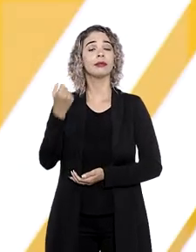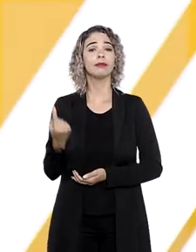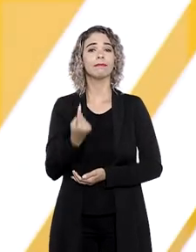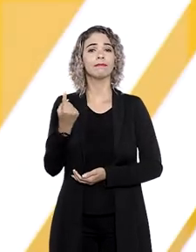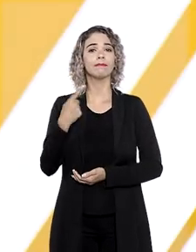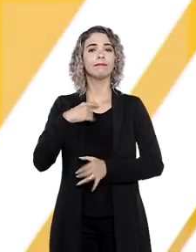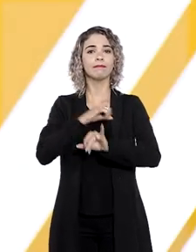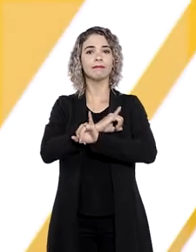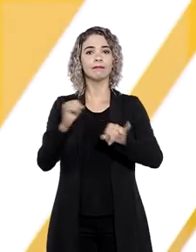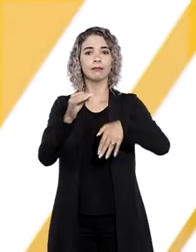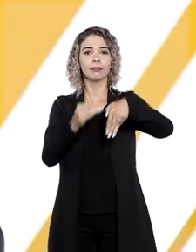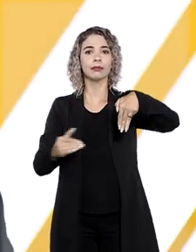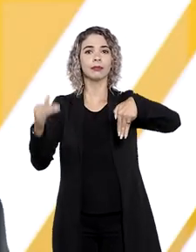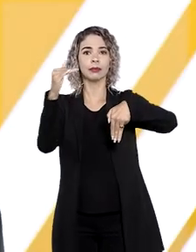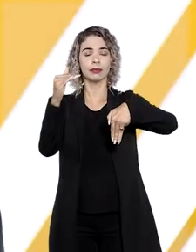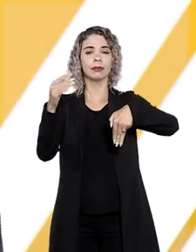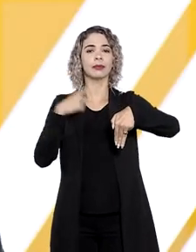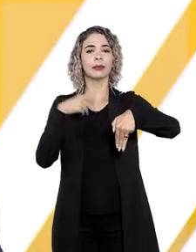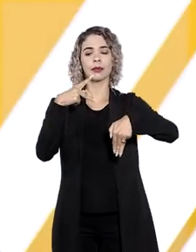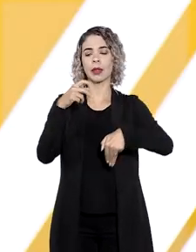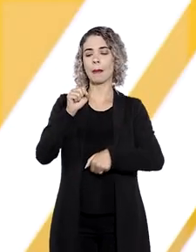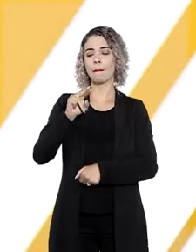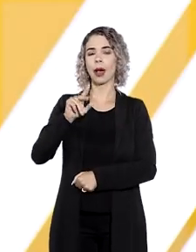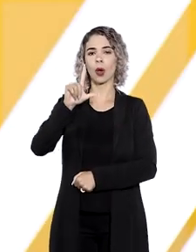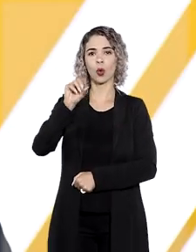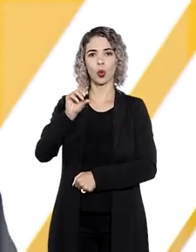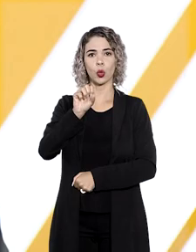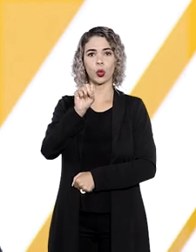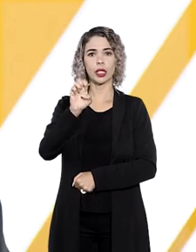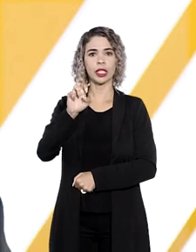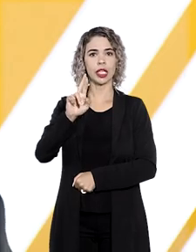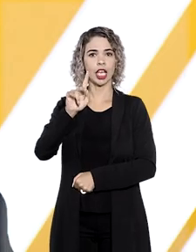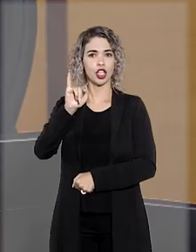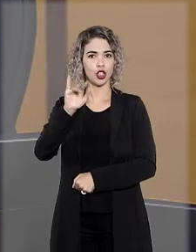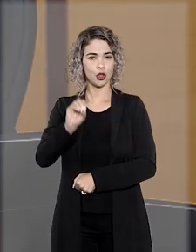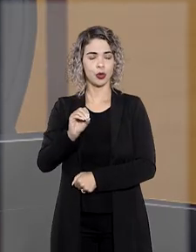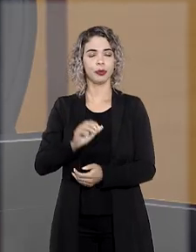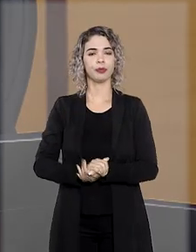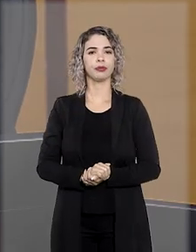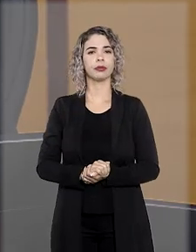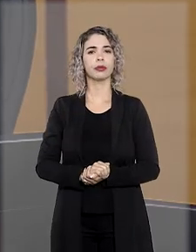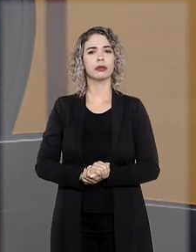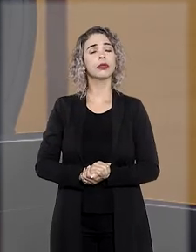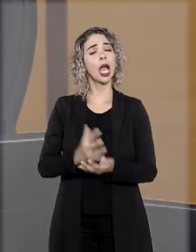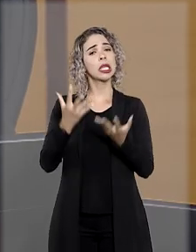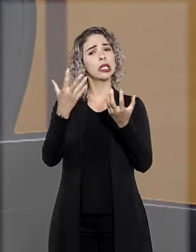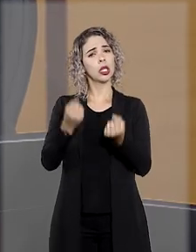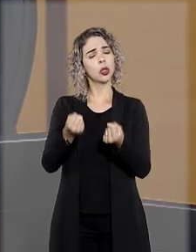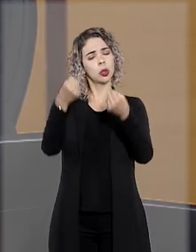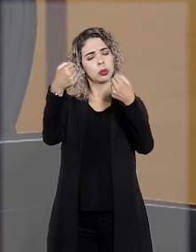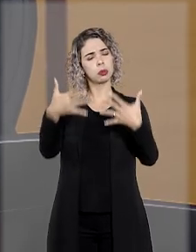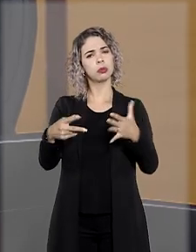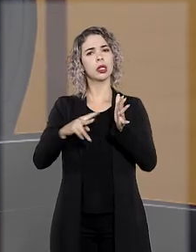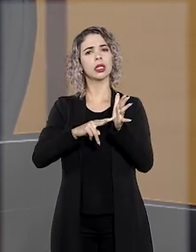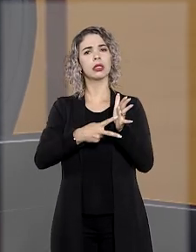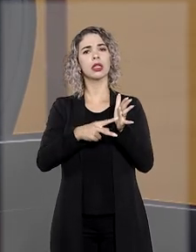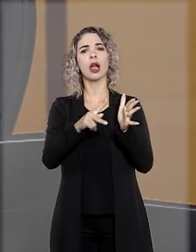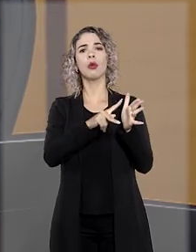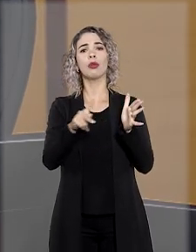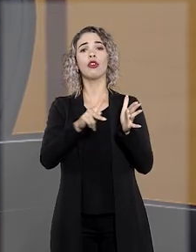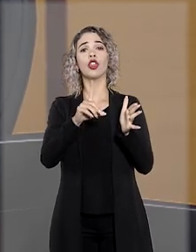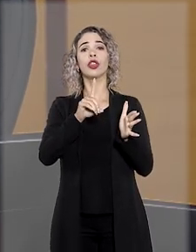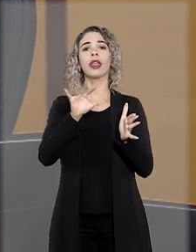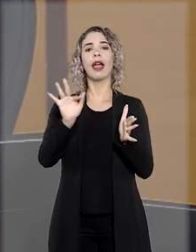decisão monocrática foi proferida pelo ministro Paulo Sérgio Domingues. Por considerar aceitáveis os argumentos do